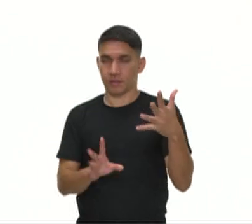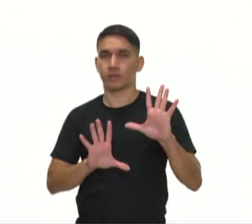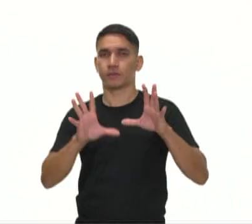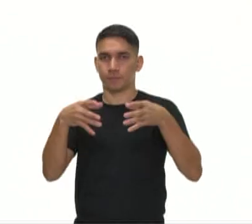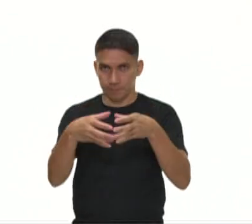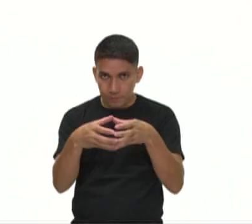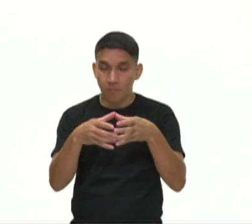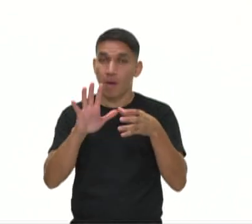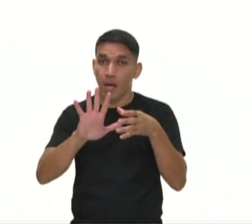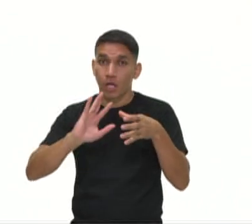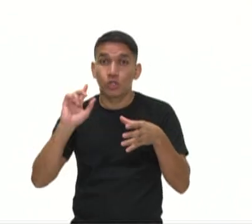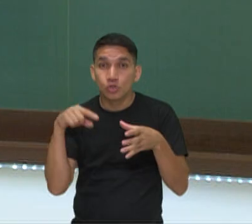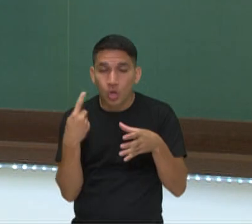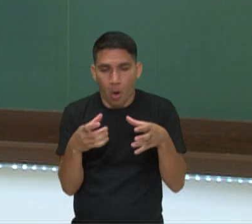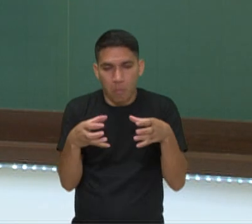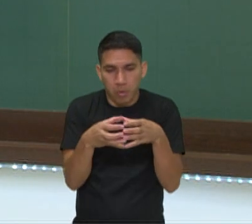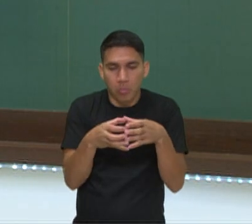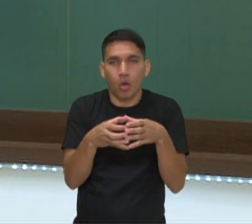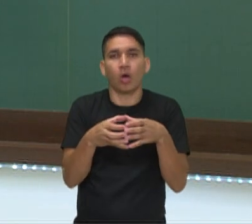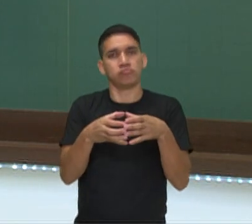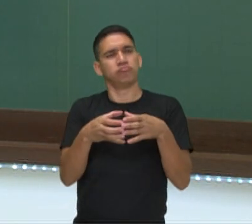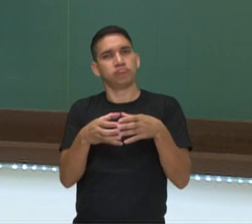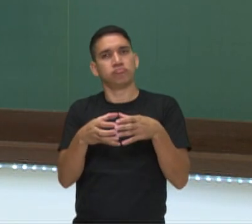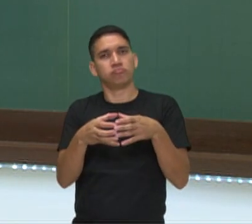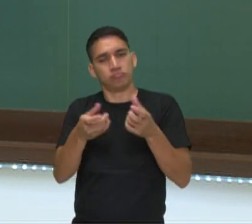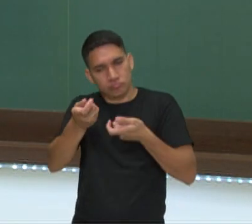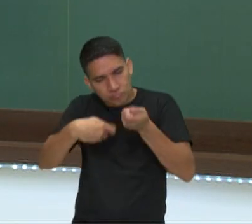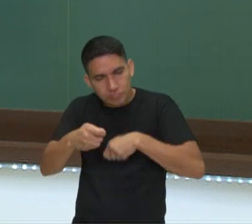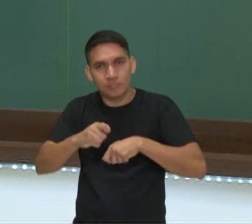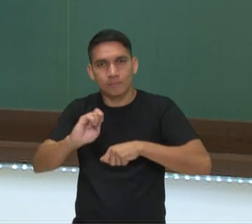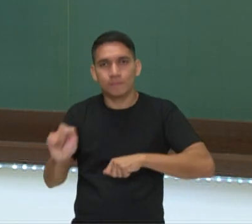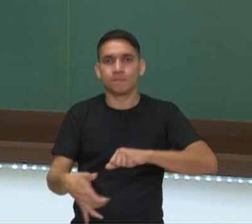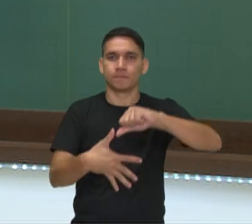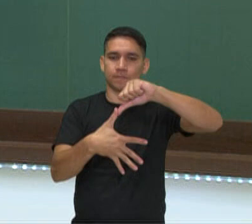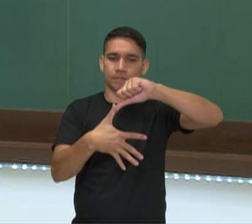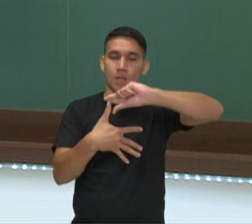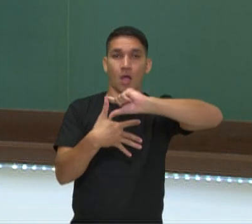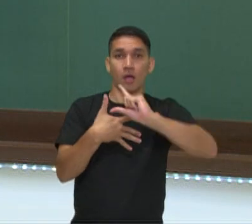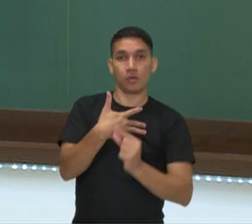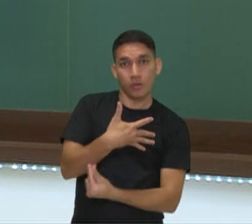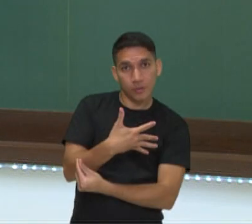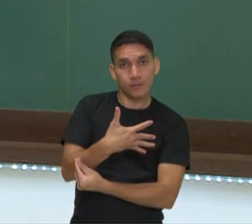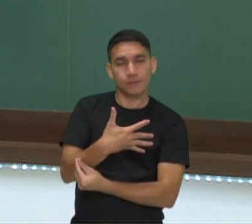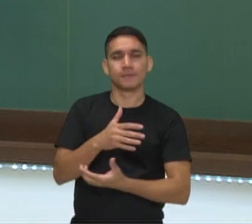mas esse é o nosso bloco, Mercosul, Mercado Comum do Sul.